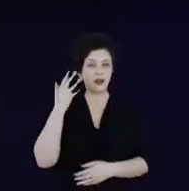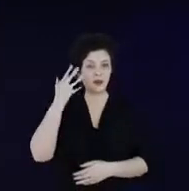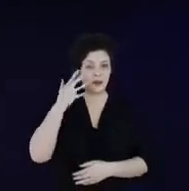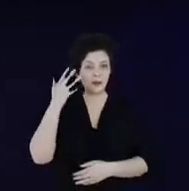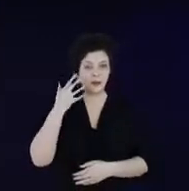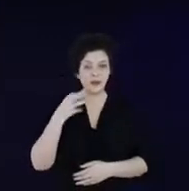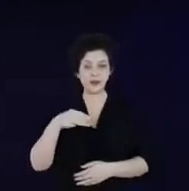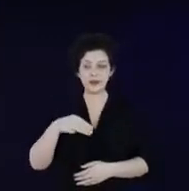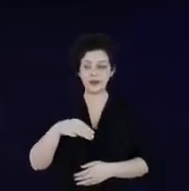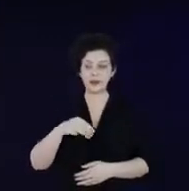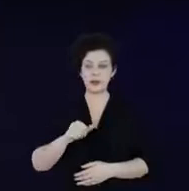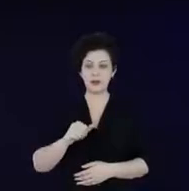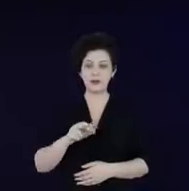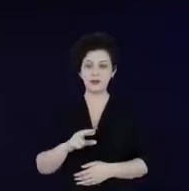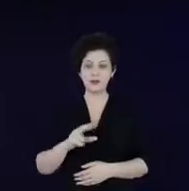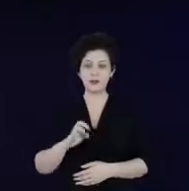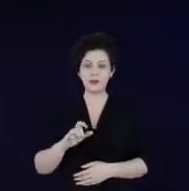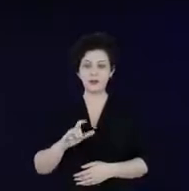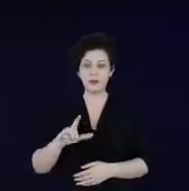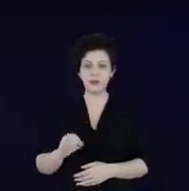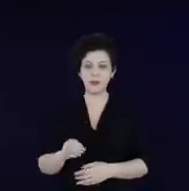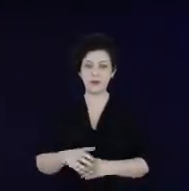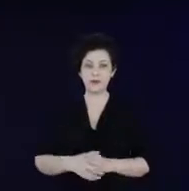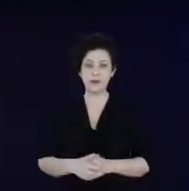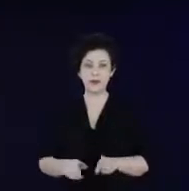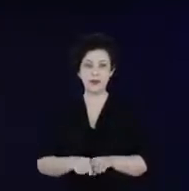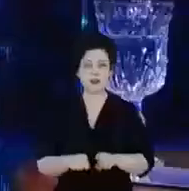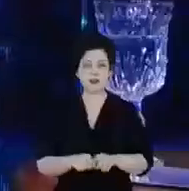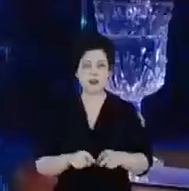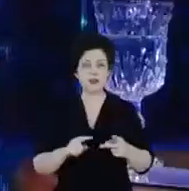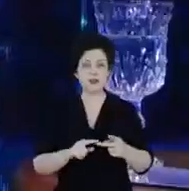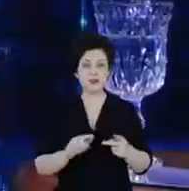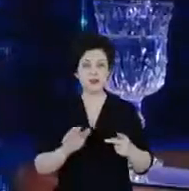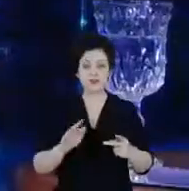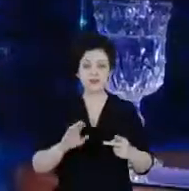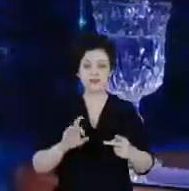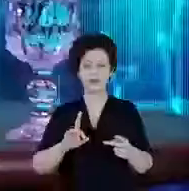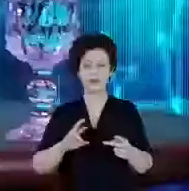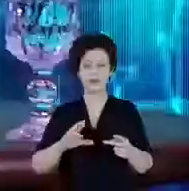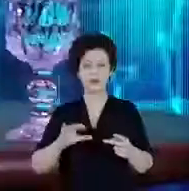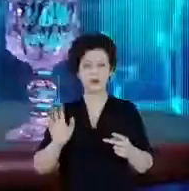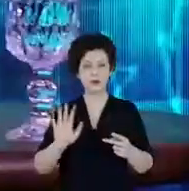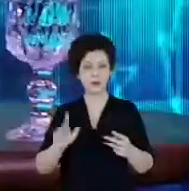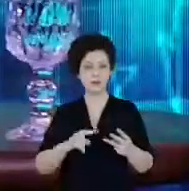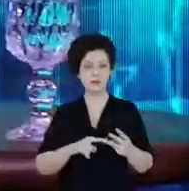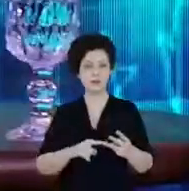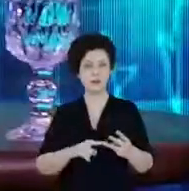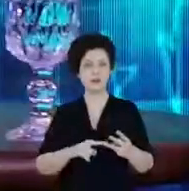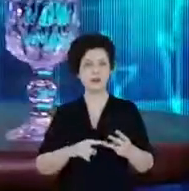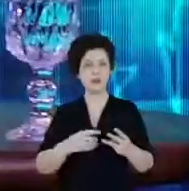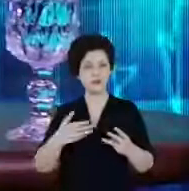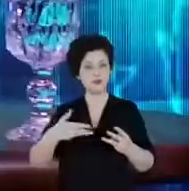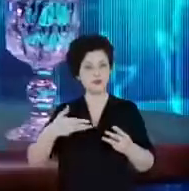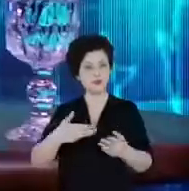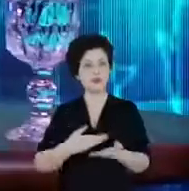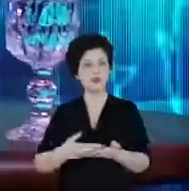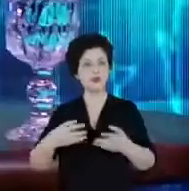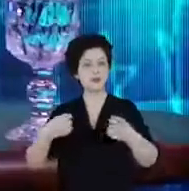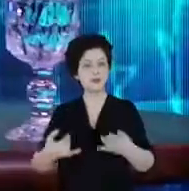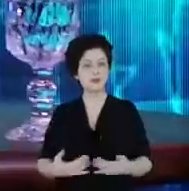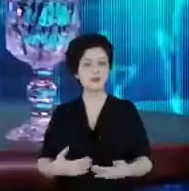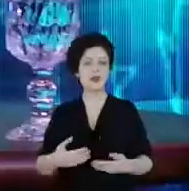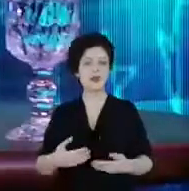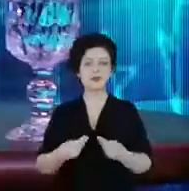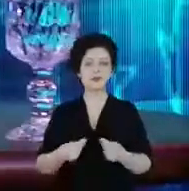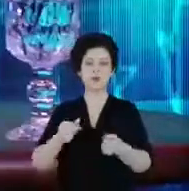Marcel, o doutor Gustavo Nassif, o doutor Federico, e começar apresentando o programa de eficiência energética regulado